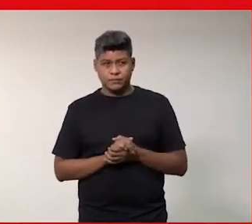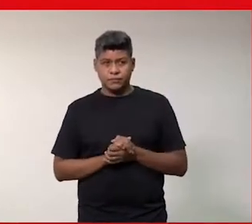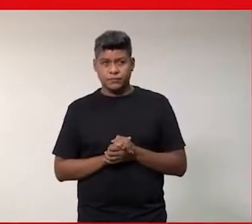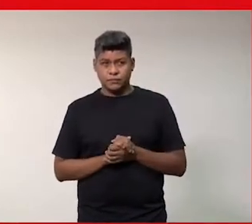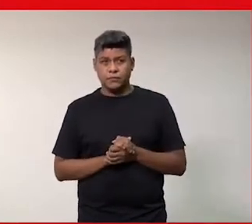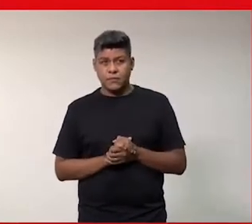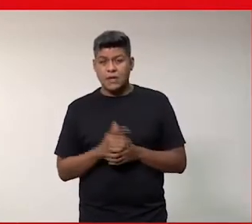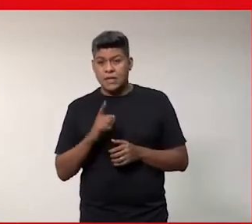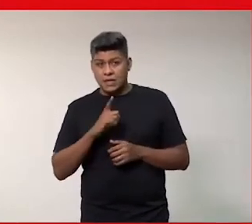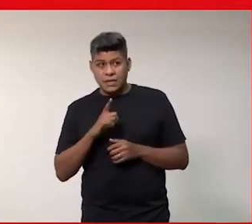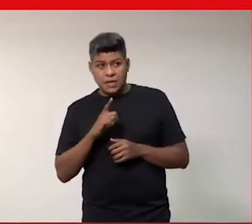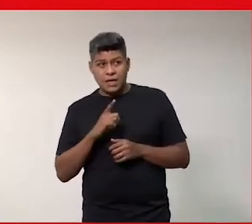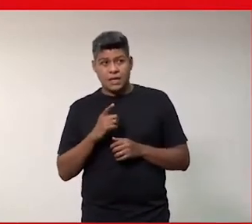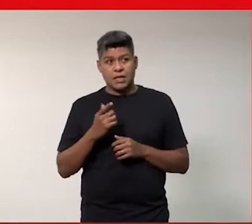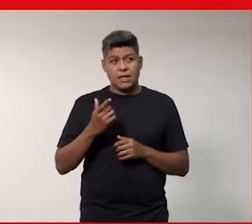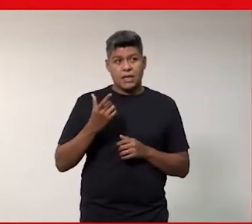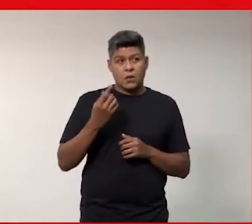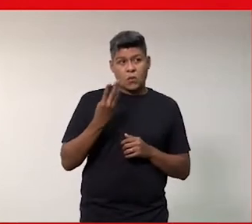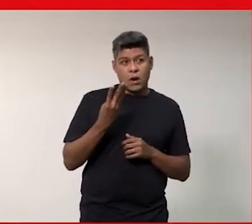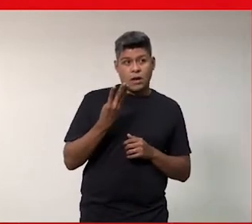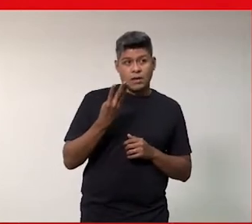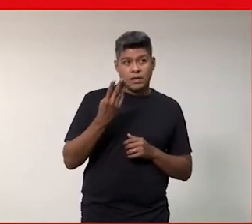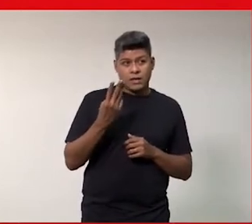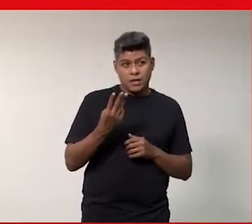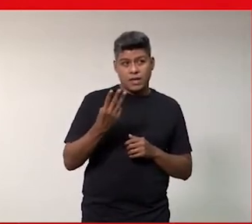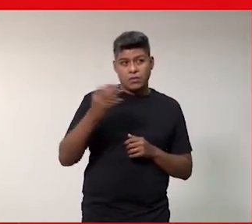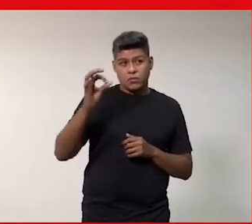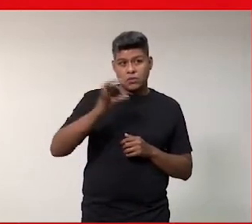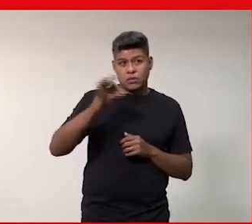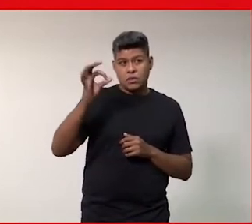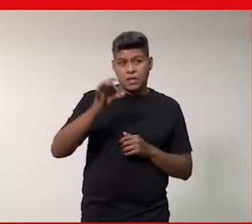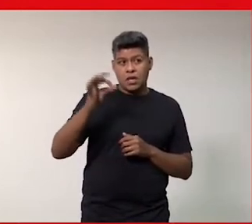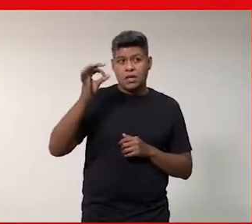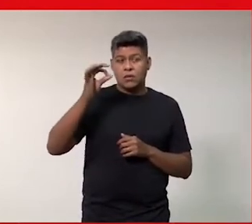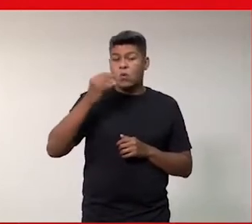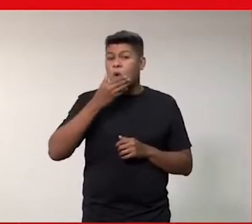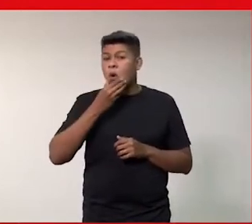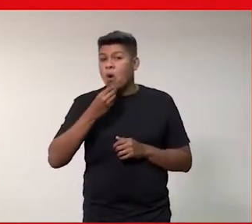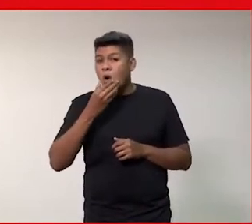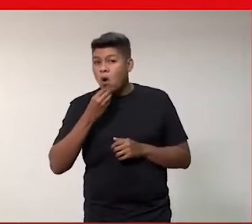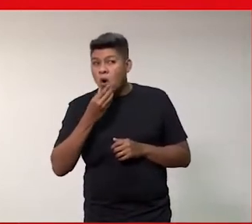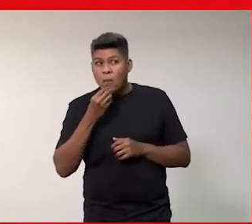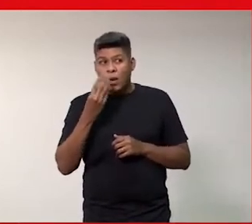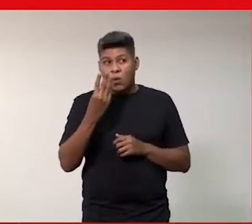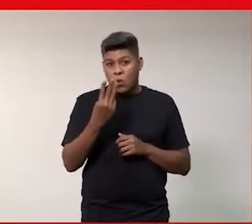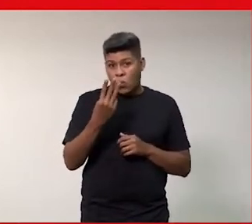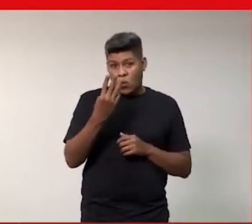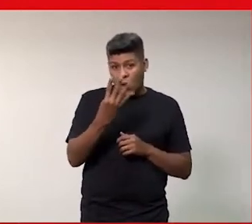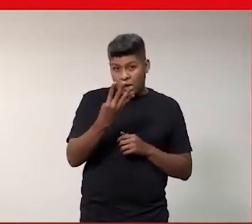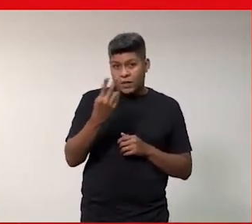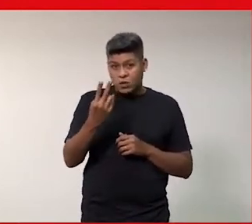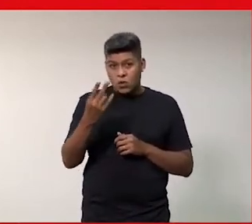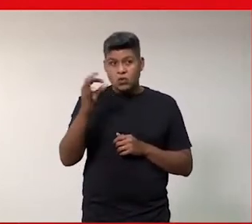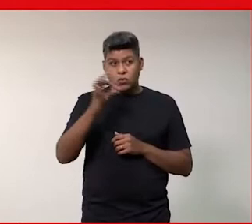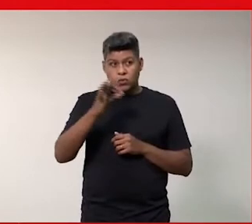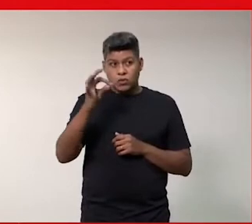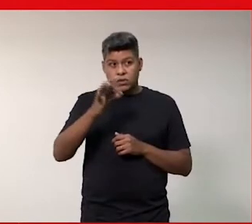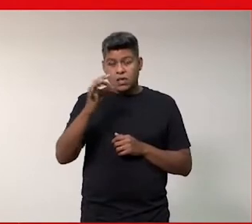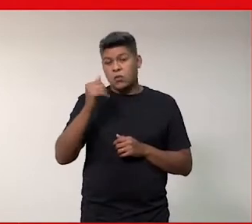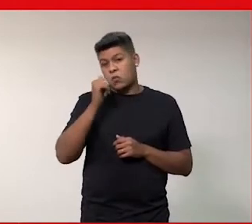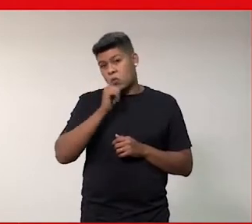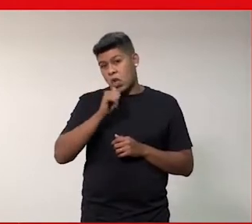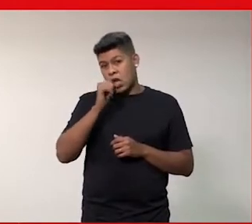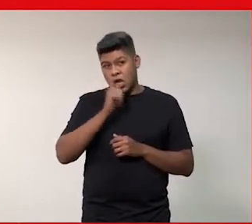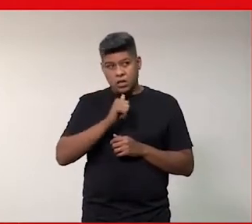43% dos jovens sim, 42% das mulheres. Fez curso à distância, né,